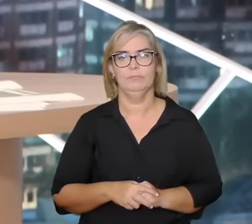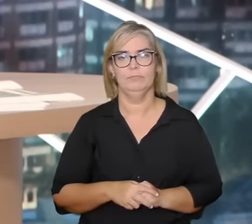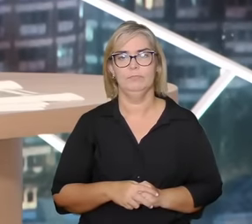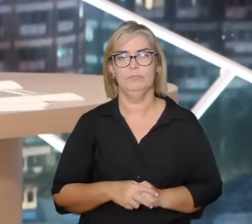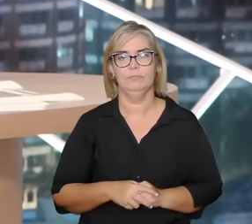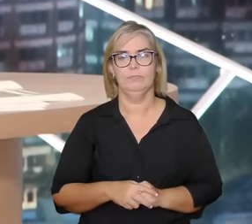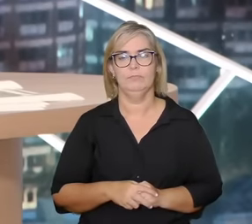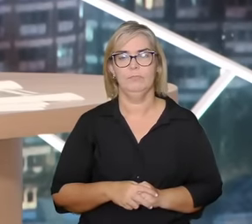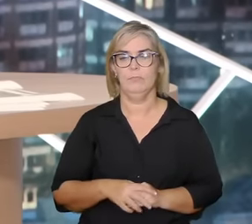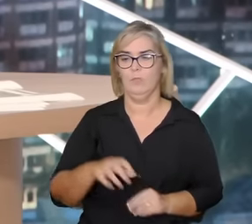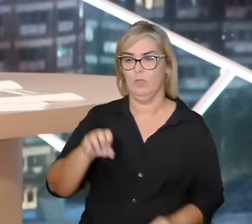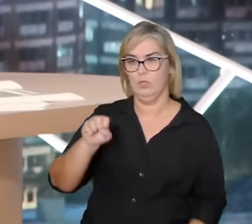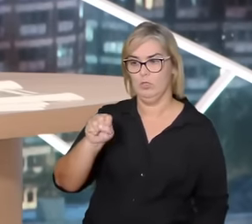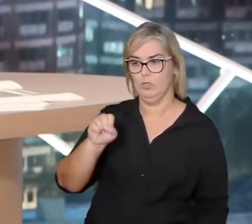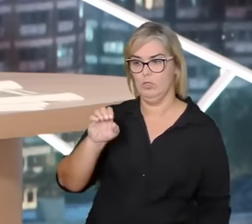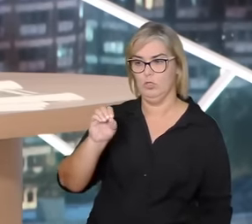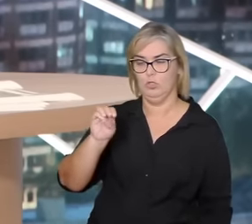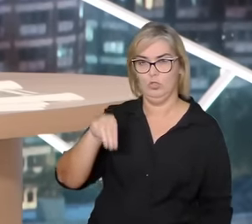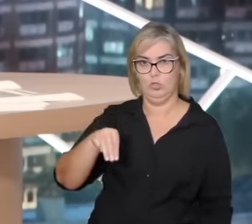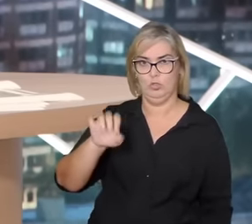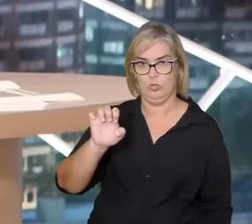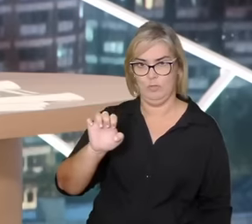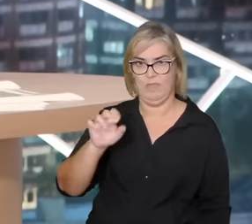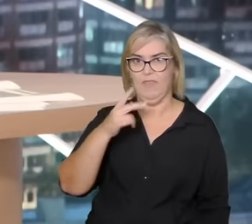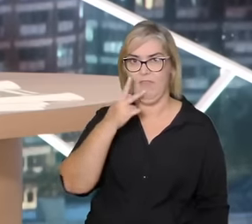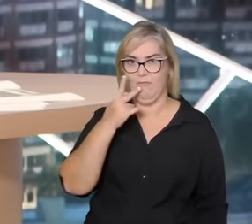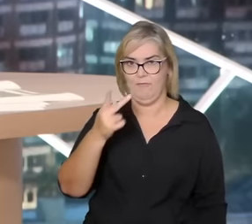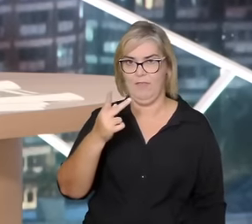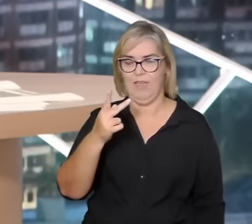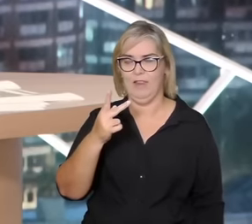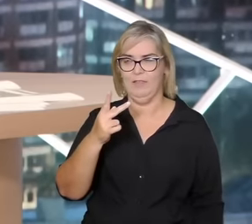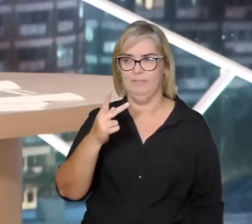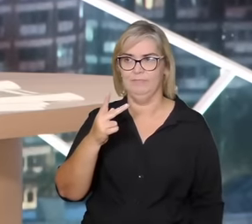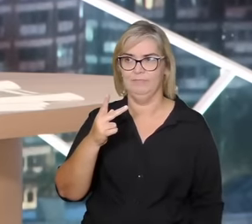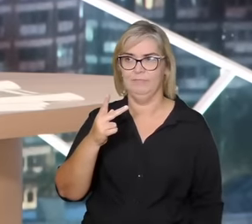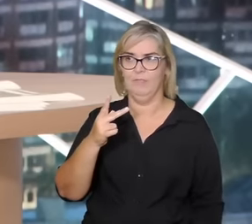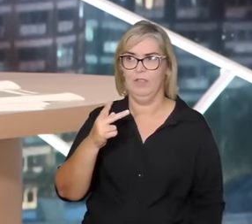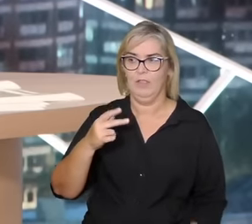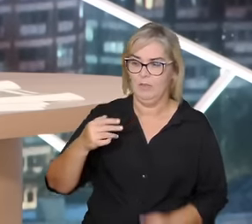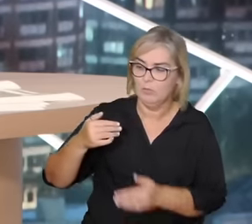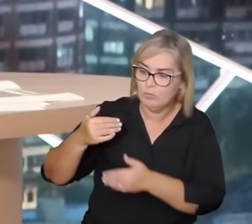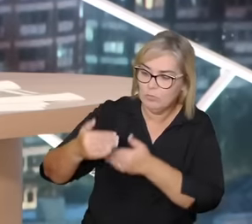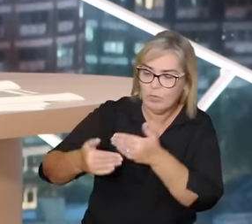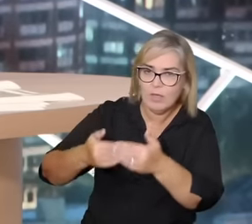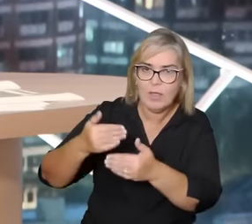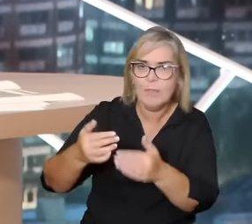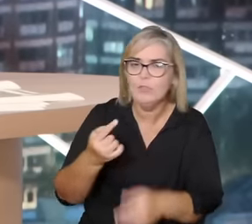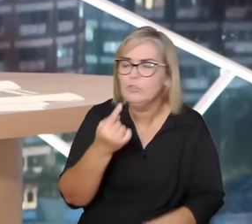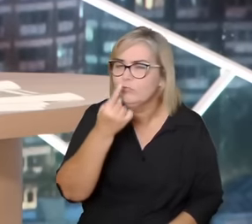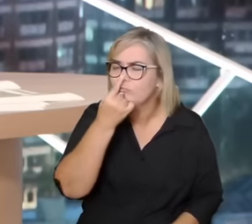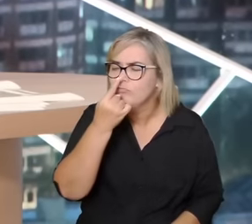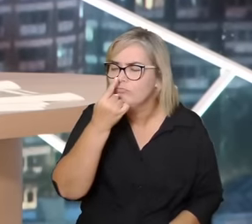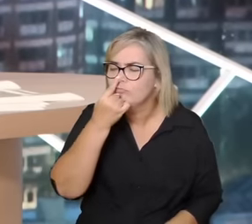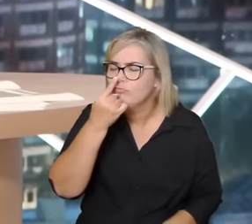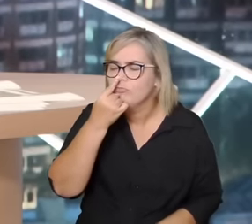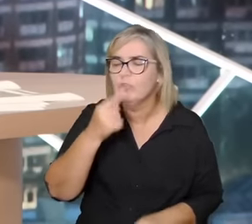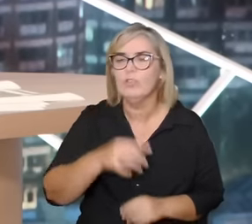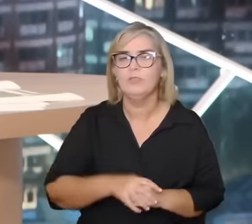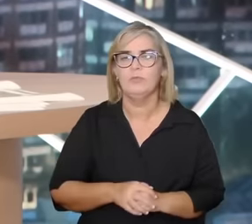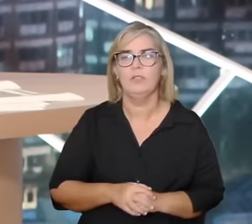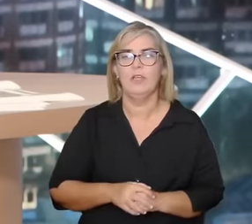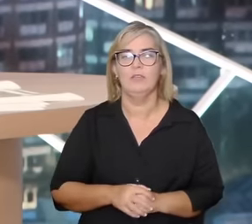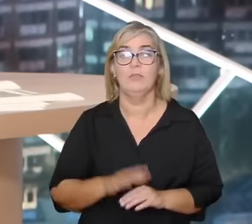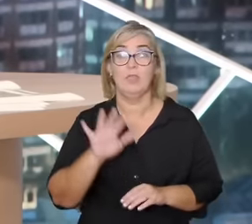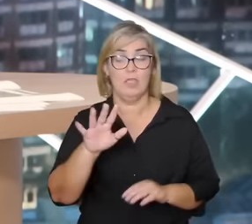somer fala de uma jornada de uma auto intimidade e Orumilá